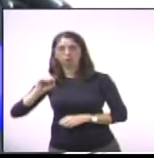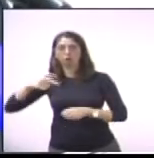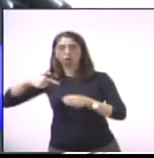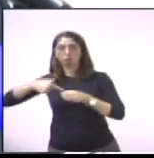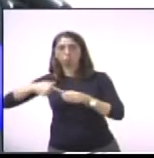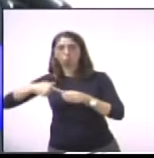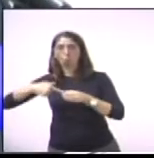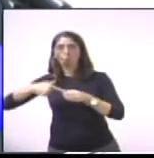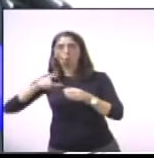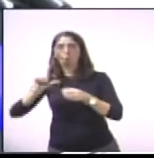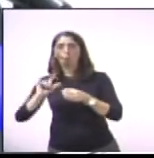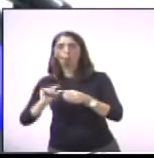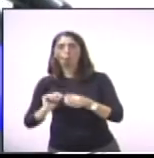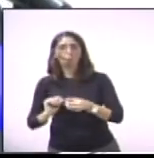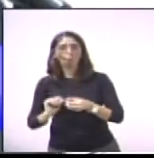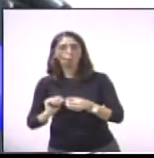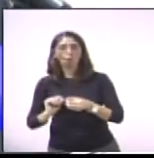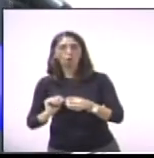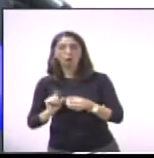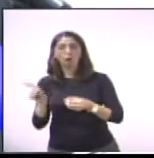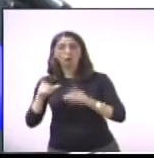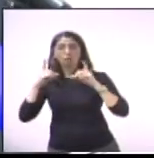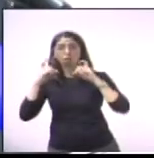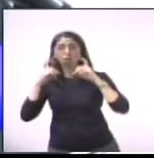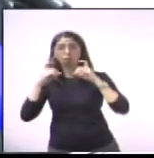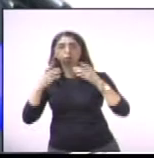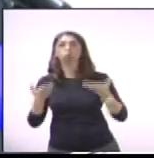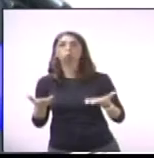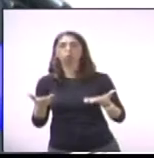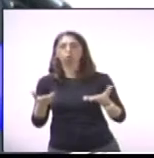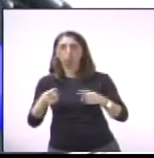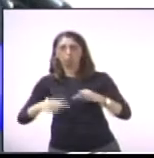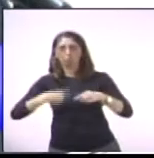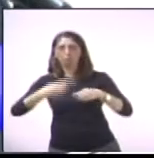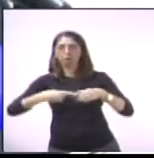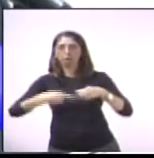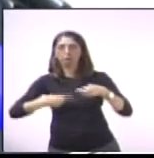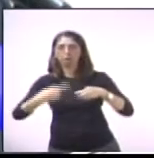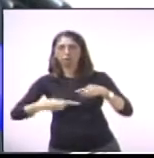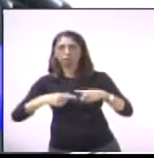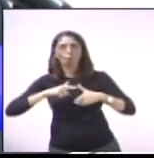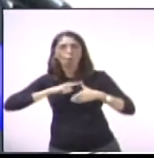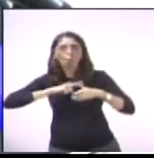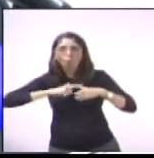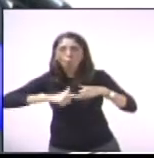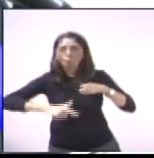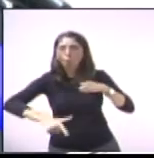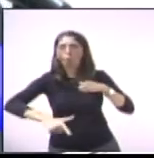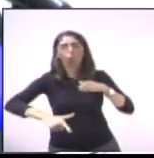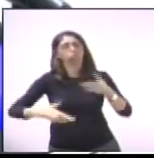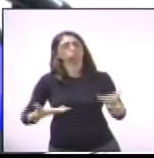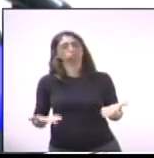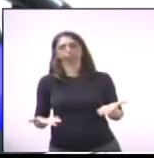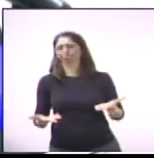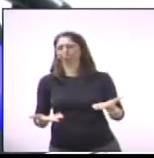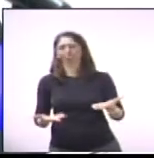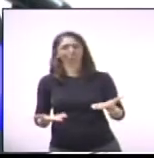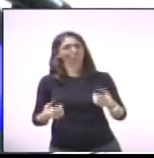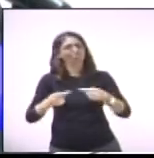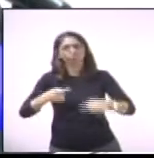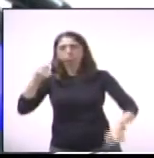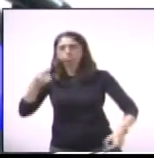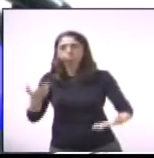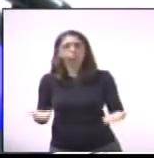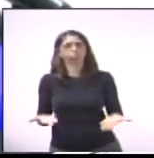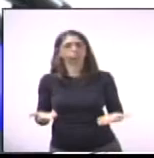faculdade. Tirei foto do pneu careca e o ônibus fora do ano,